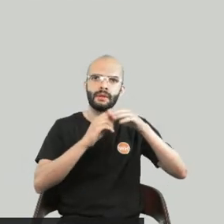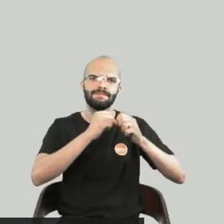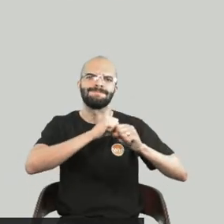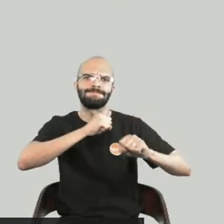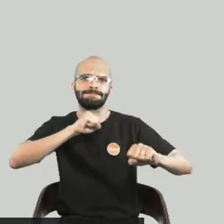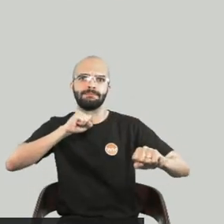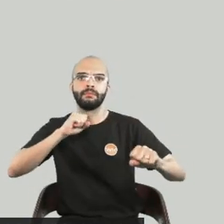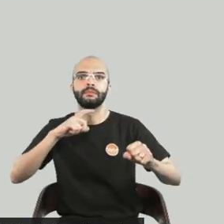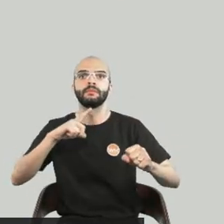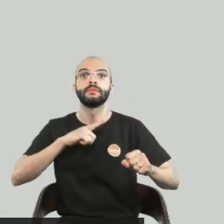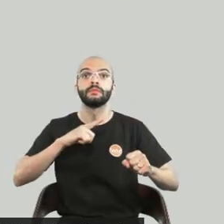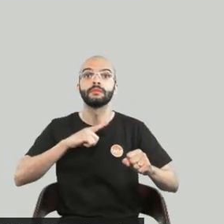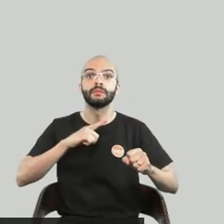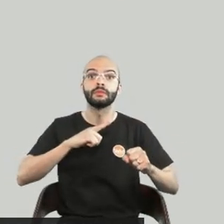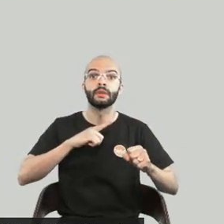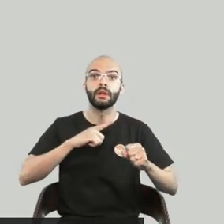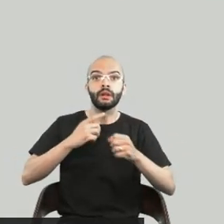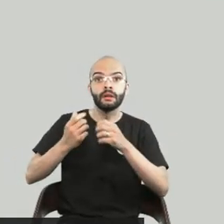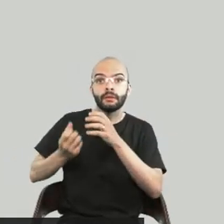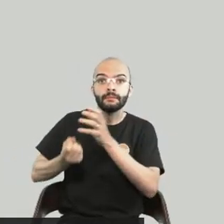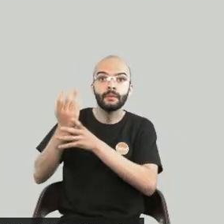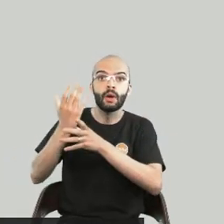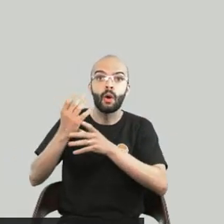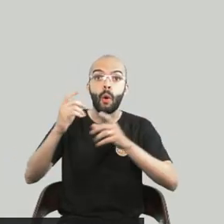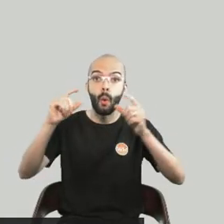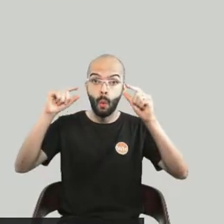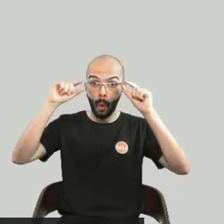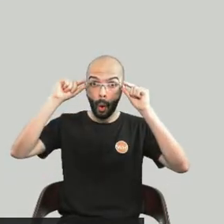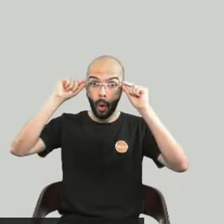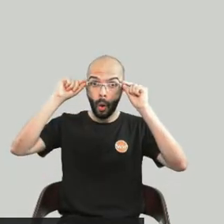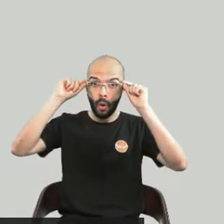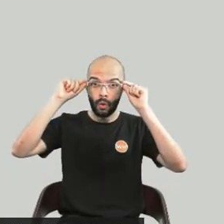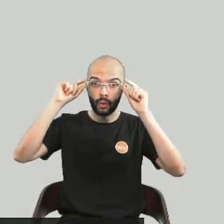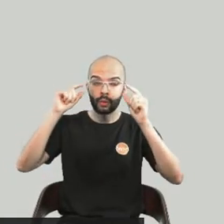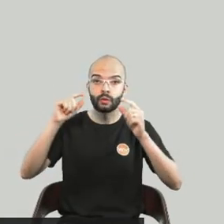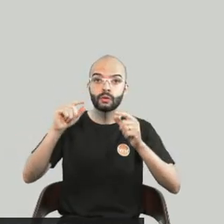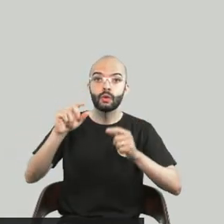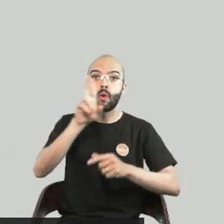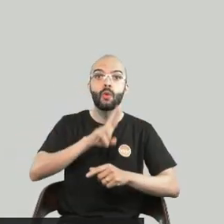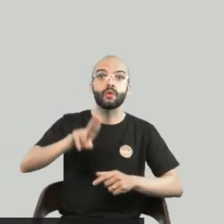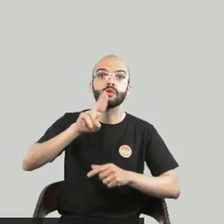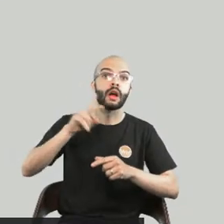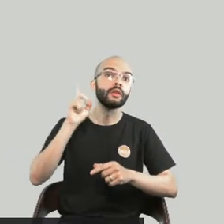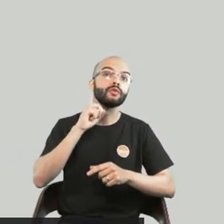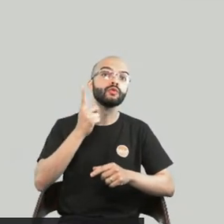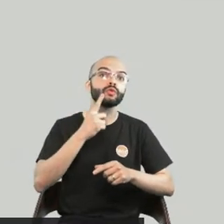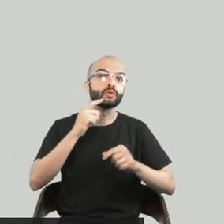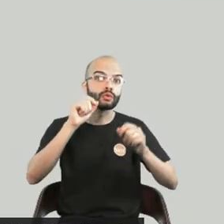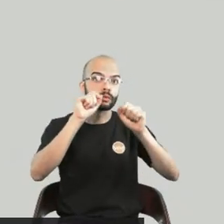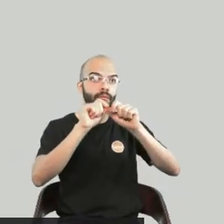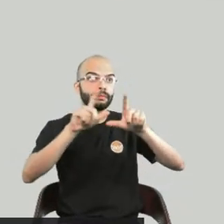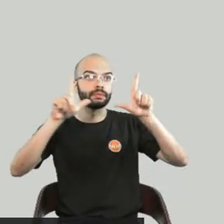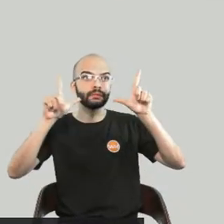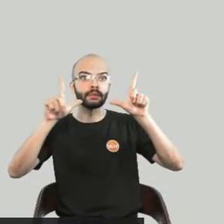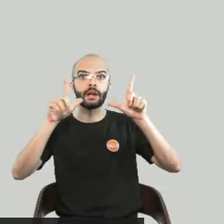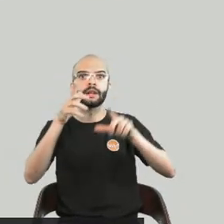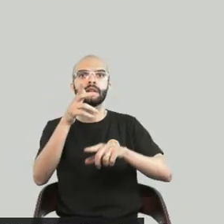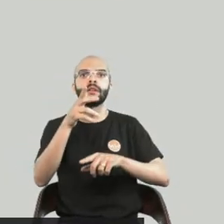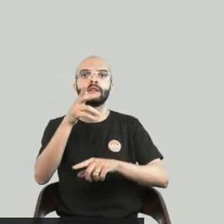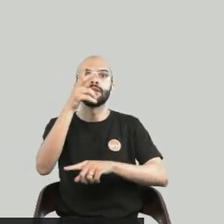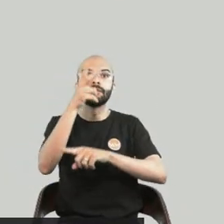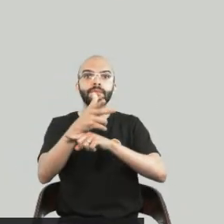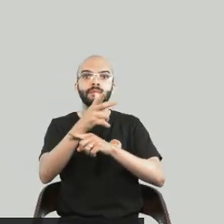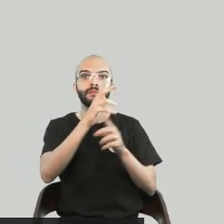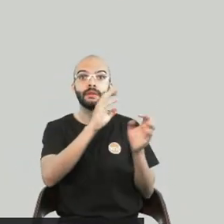usava óculos de realidade aumentada para o surdo poder assistir um cinema. O surdo, ele tem como língua